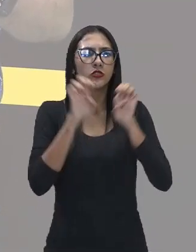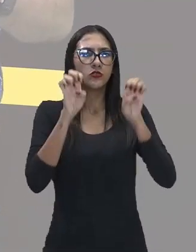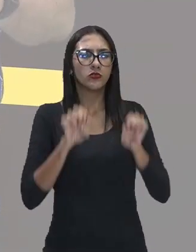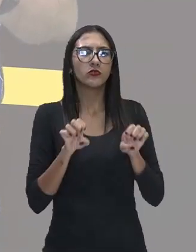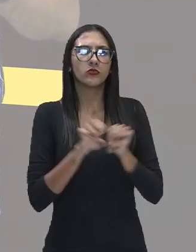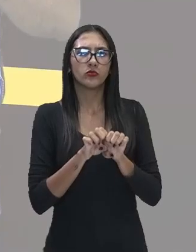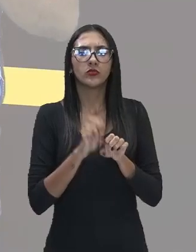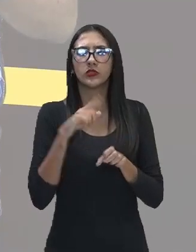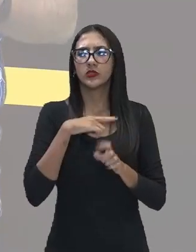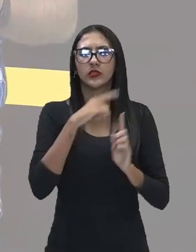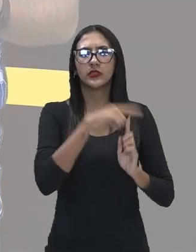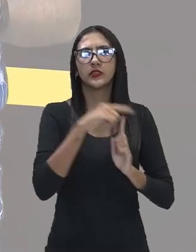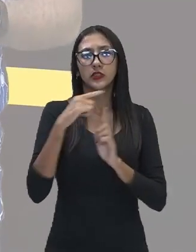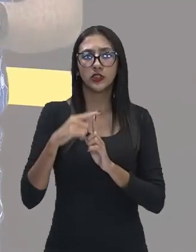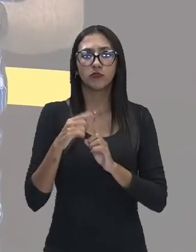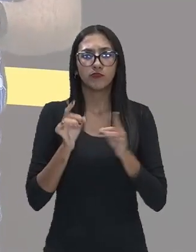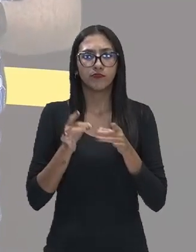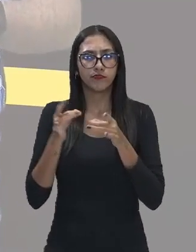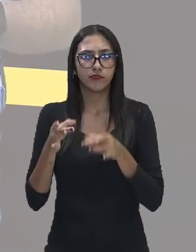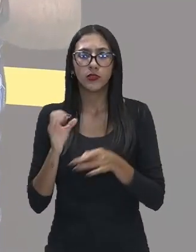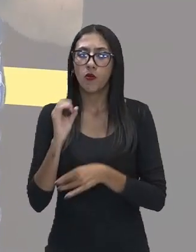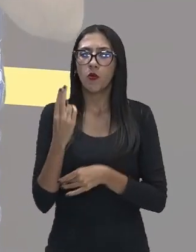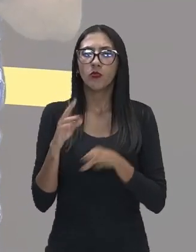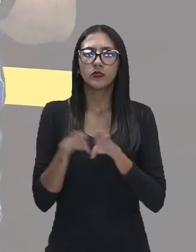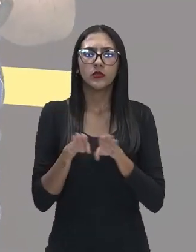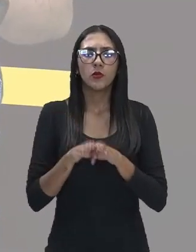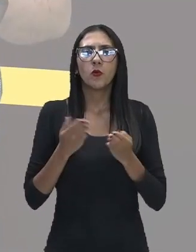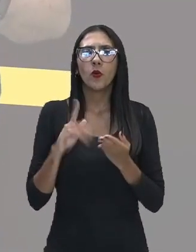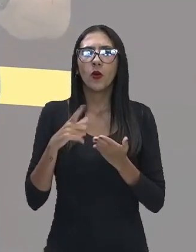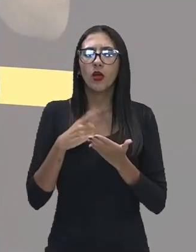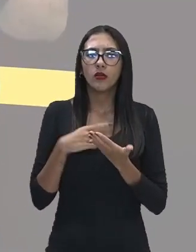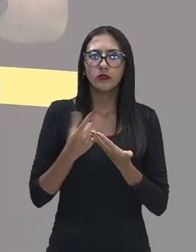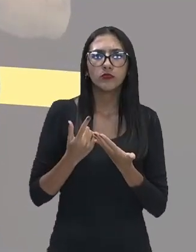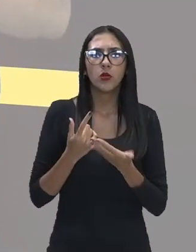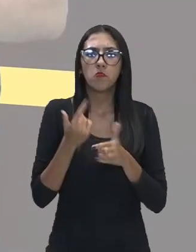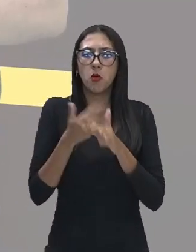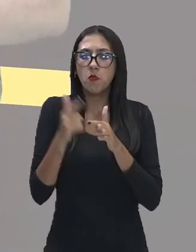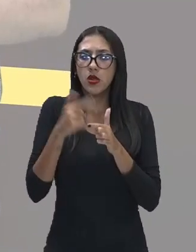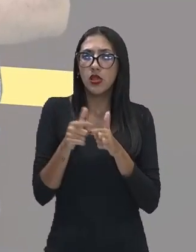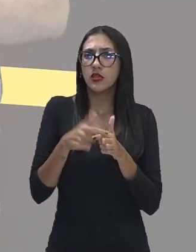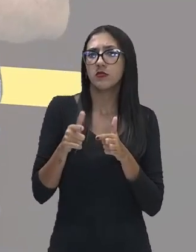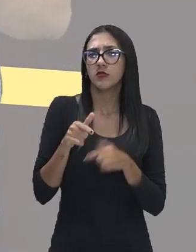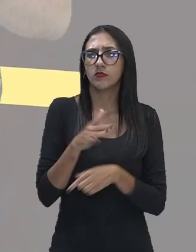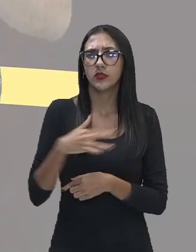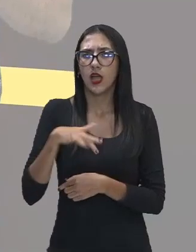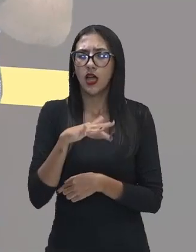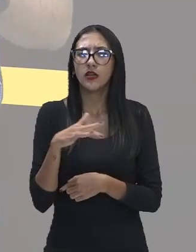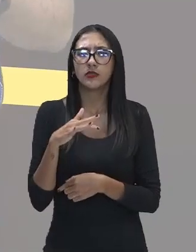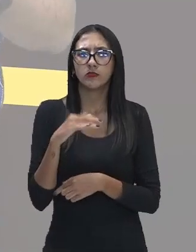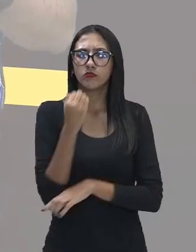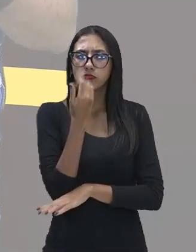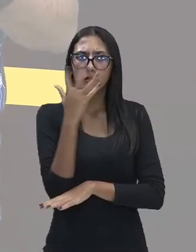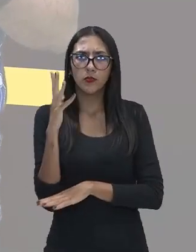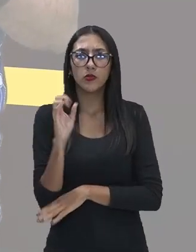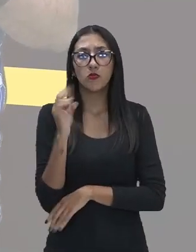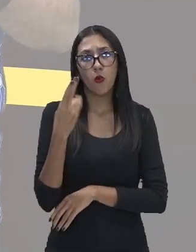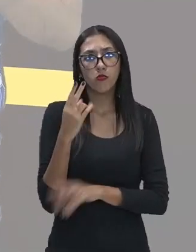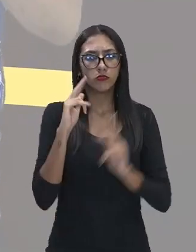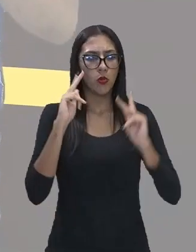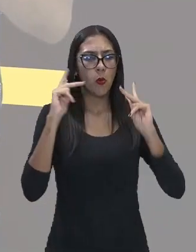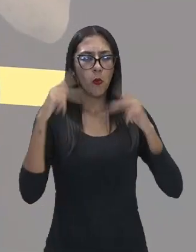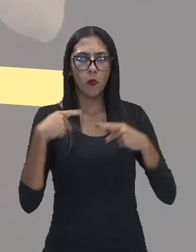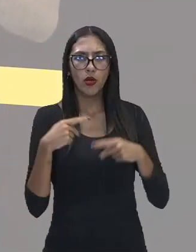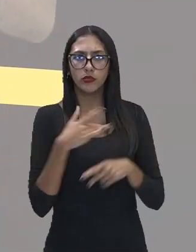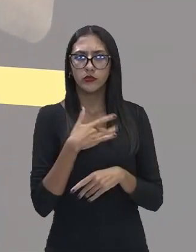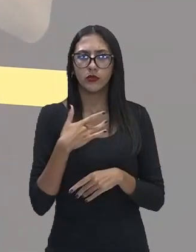quanto o que ele provoca ou deixa de provocar ao meio ambiente e à saúde humana. Então os lixões, por exemplo,